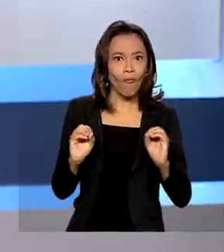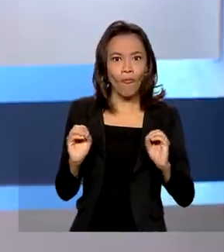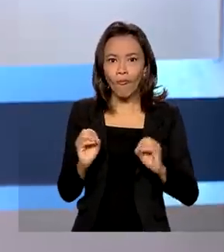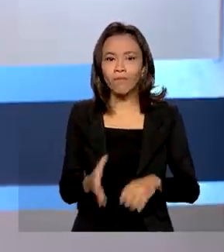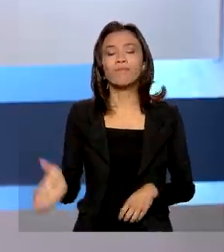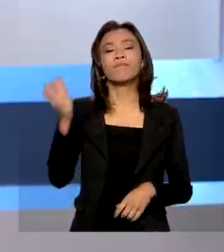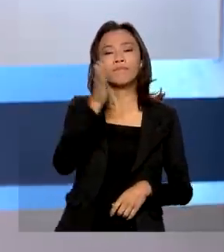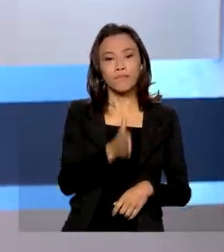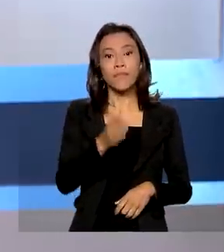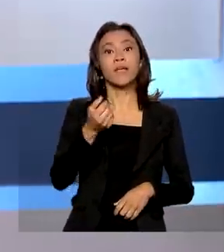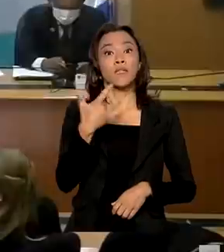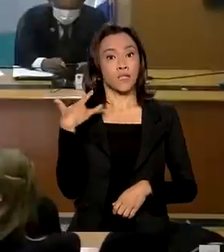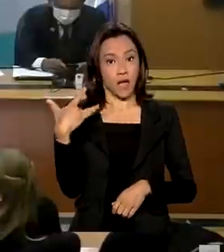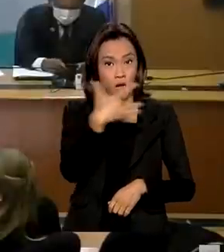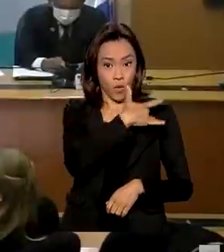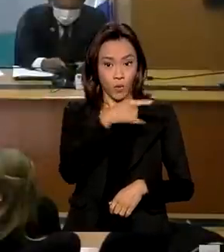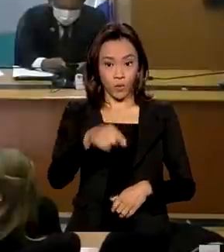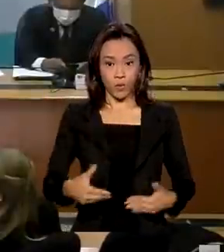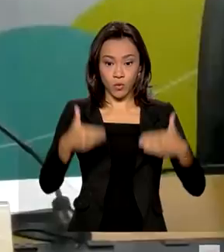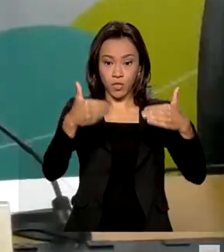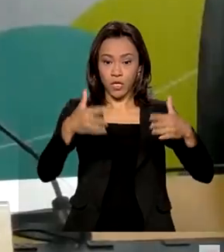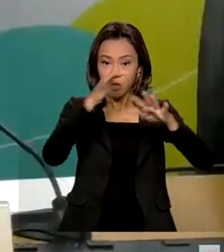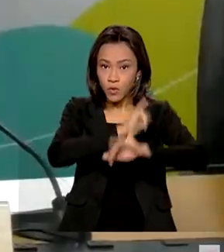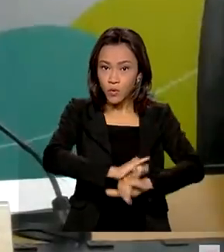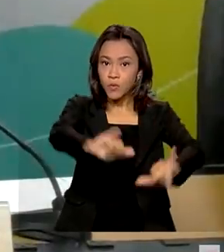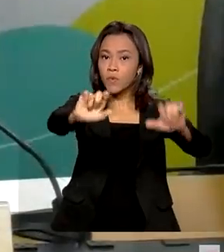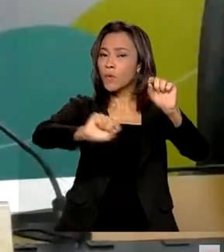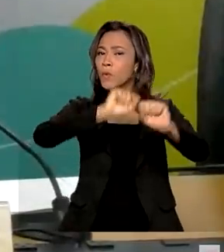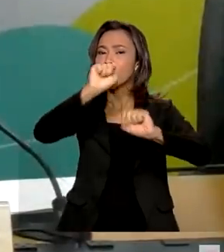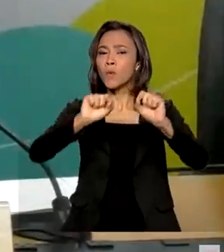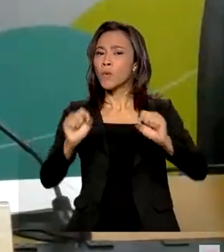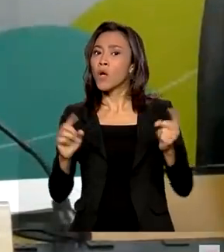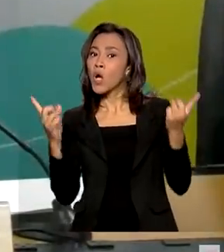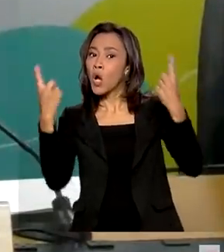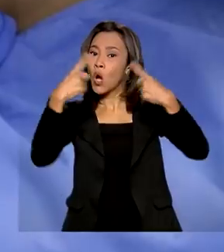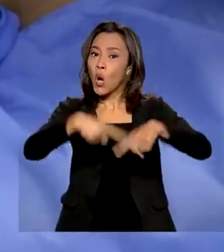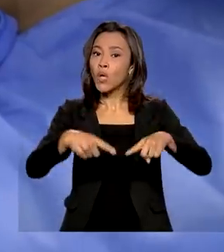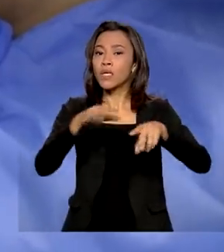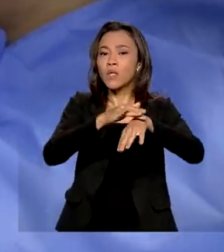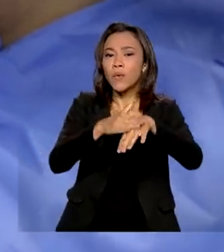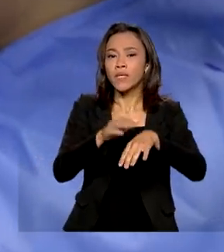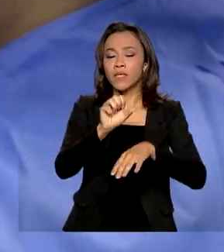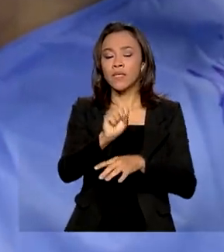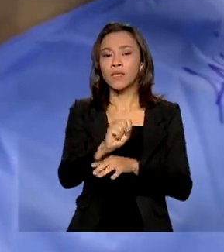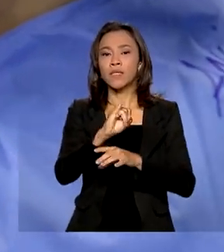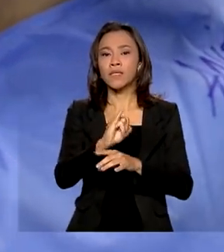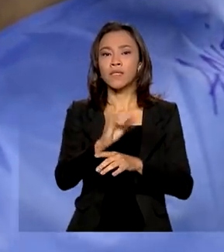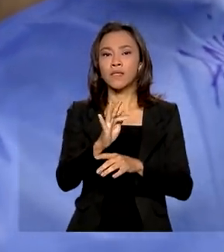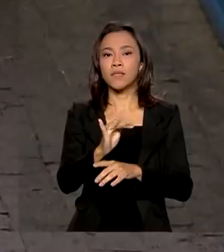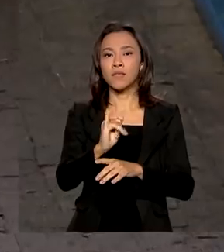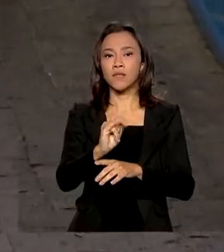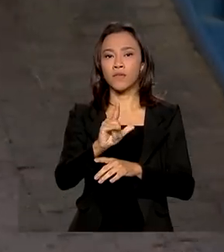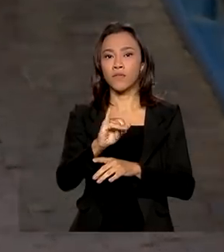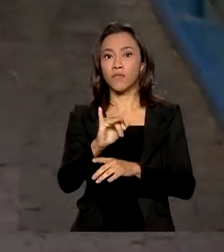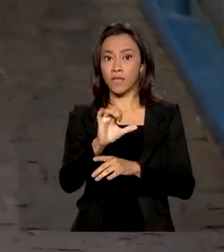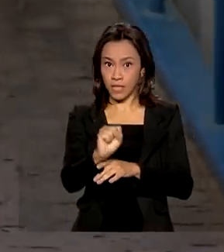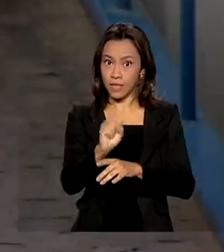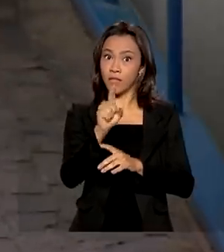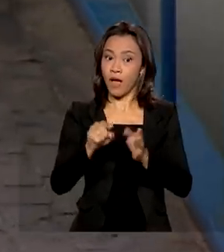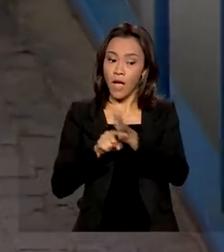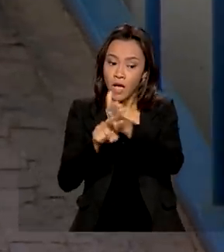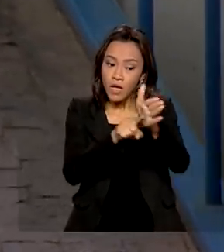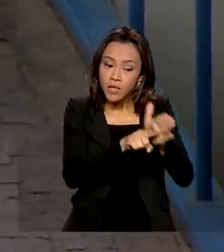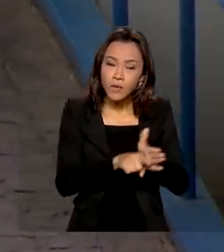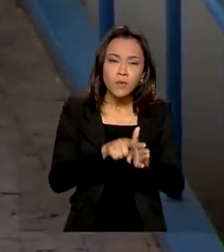Ainda na Saúde, o Ministério lança campanha nacional de enfrentamento a sífilis, que vai orientar sobre a importância do diagnóstico